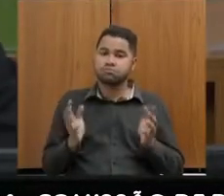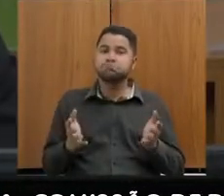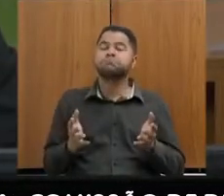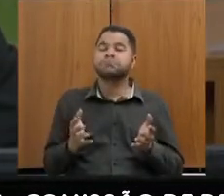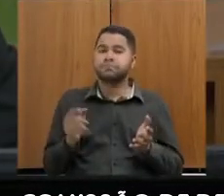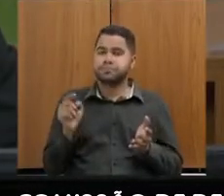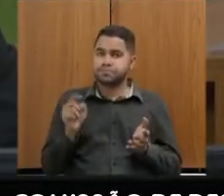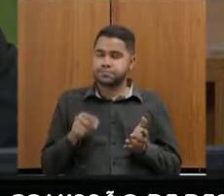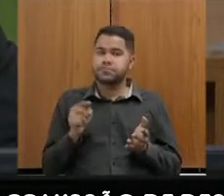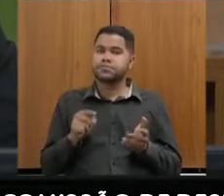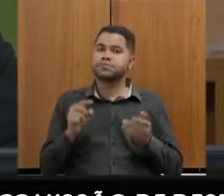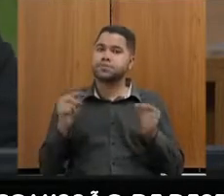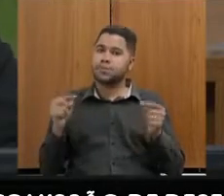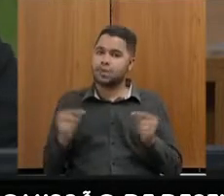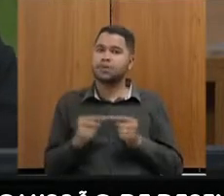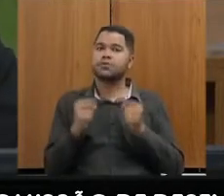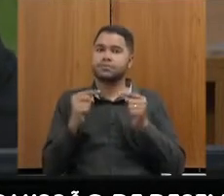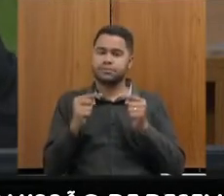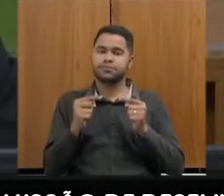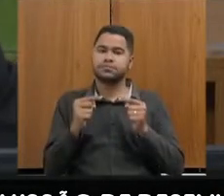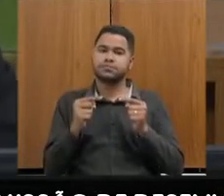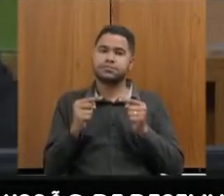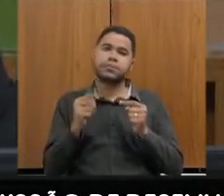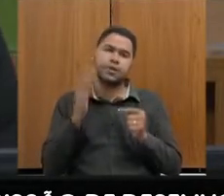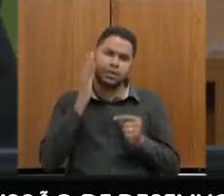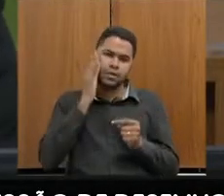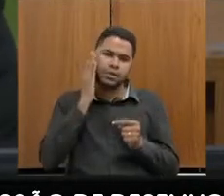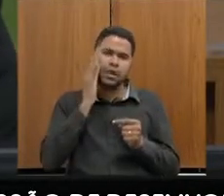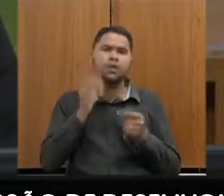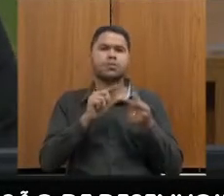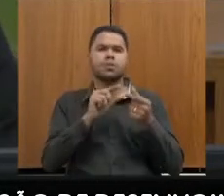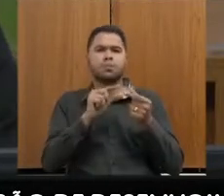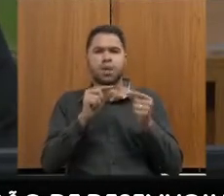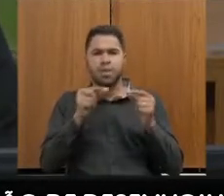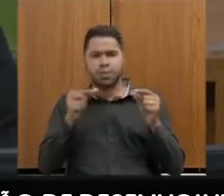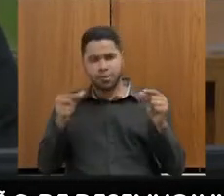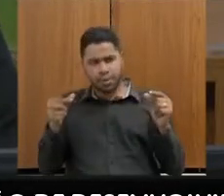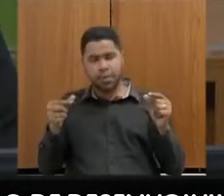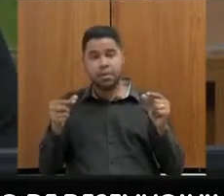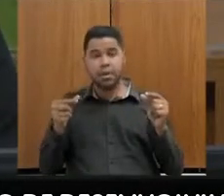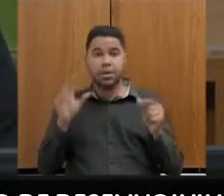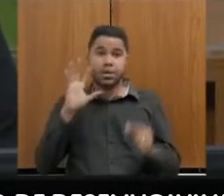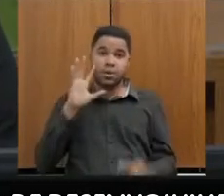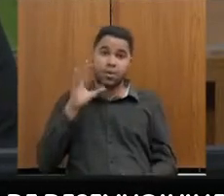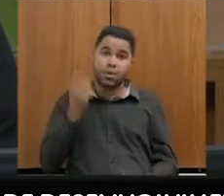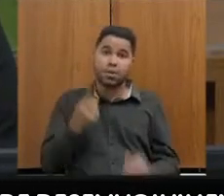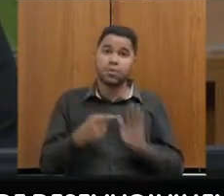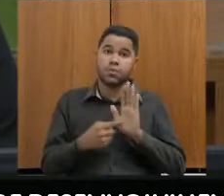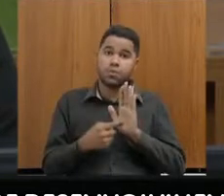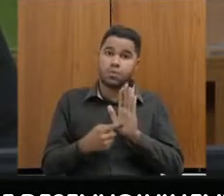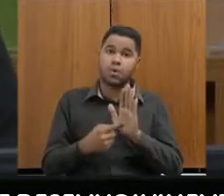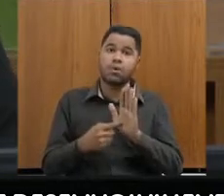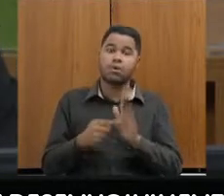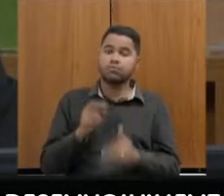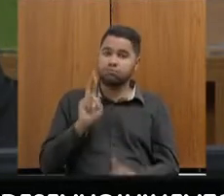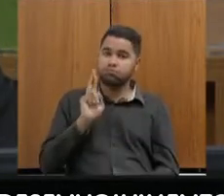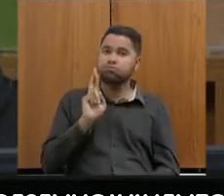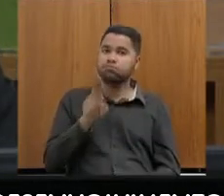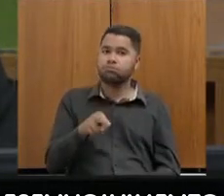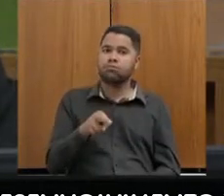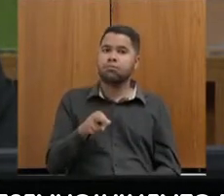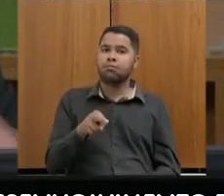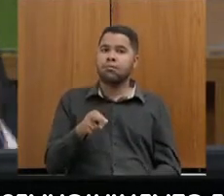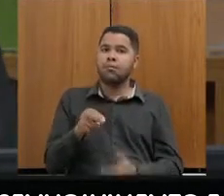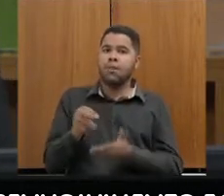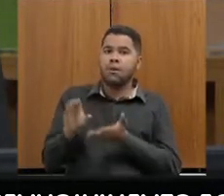bastante adequada, entendo ela que foi bem estruturada e eu acho que isso mostra, o resultado se mostra aí na atração